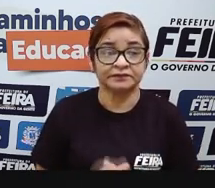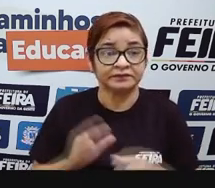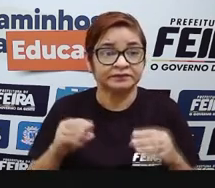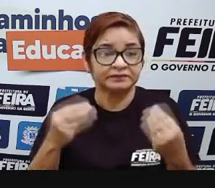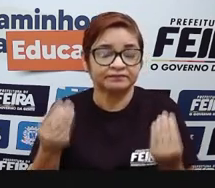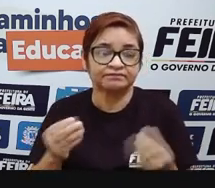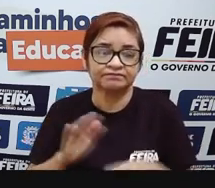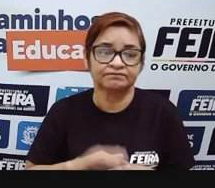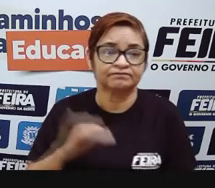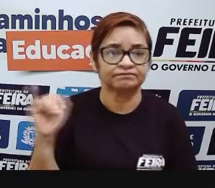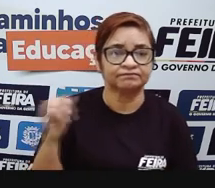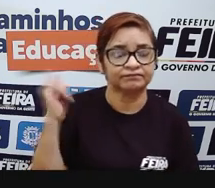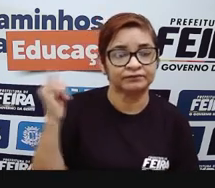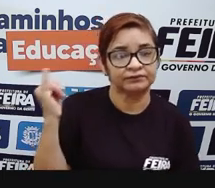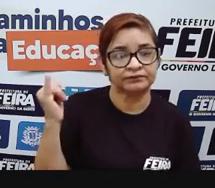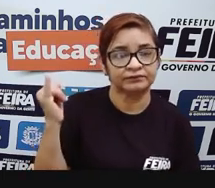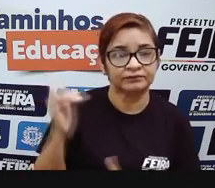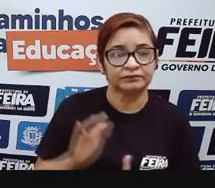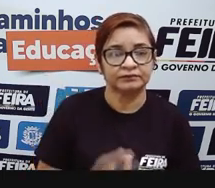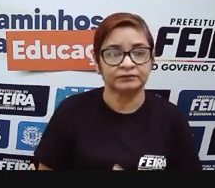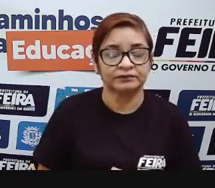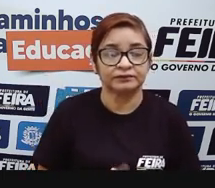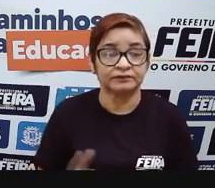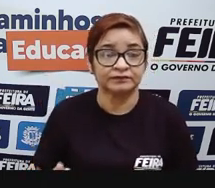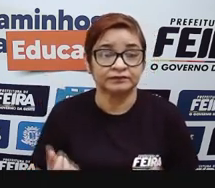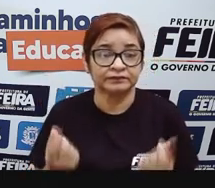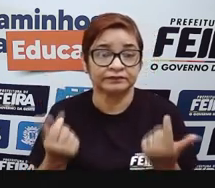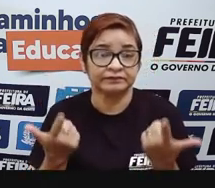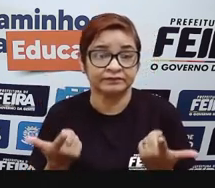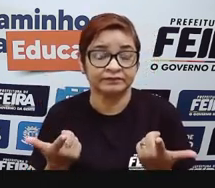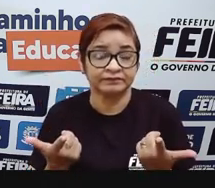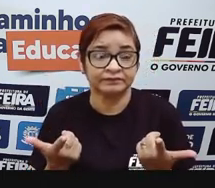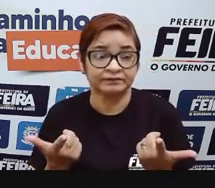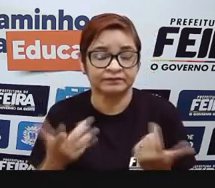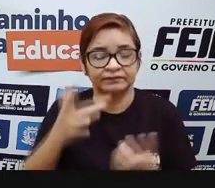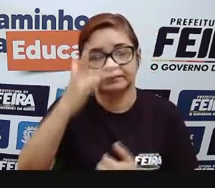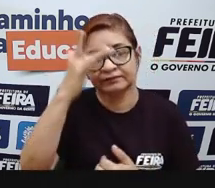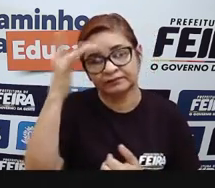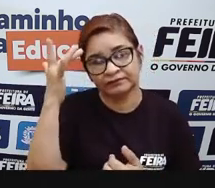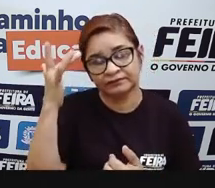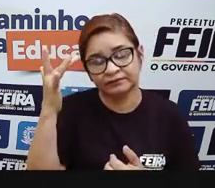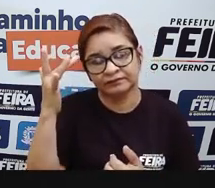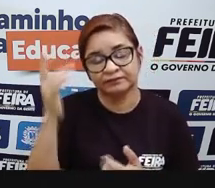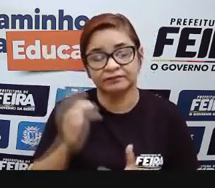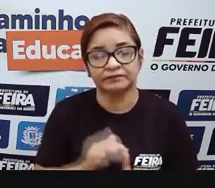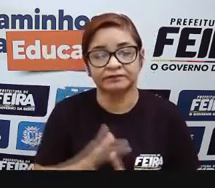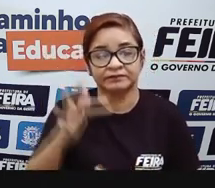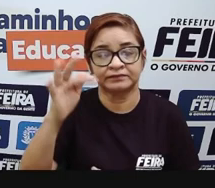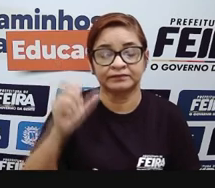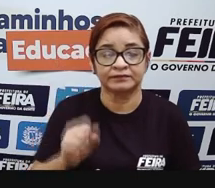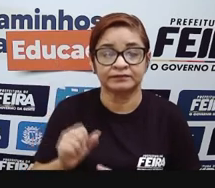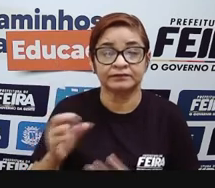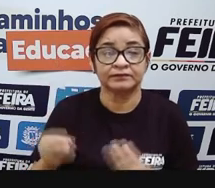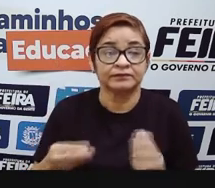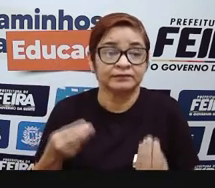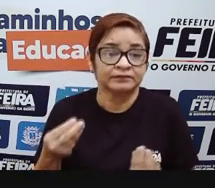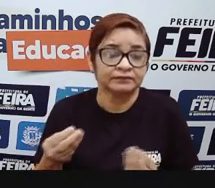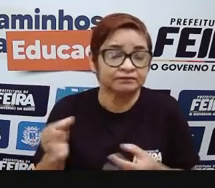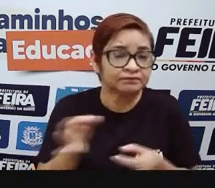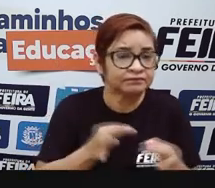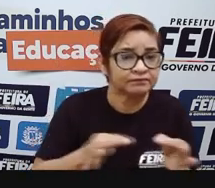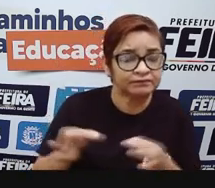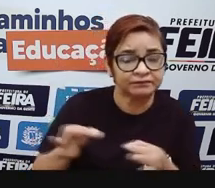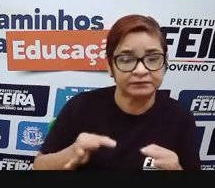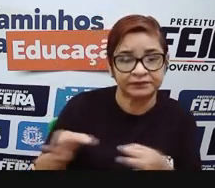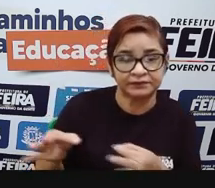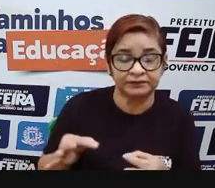fonte de renda dos feirenses e como é que funciona o comércio, qual